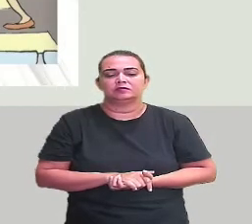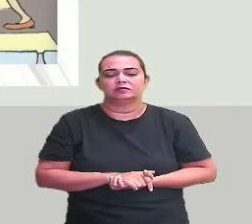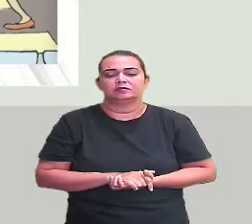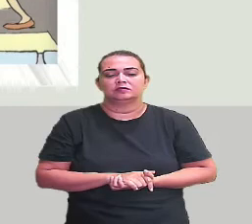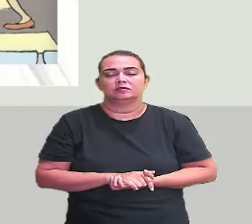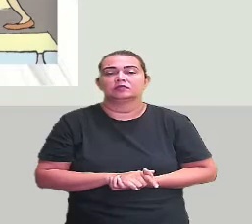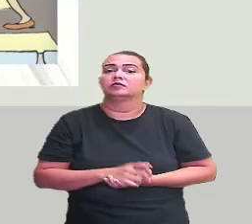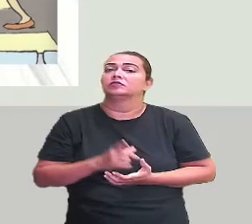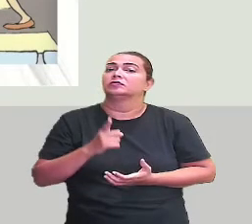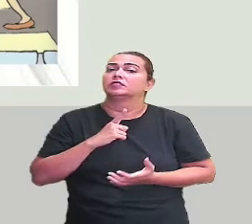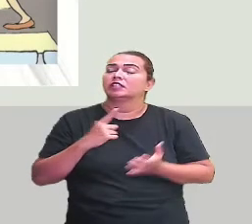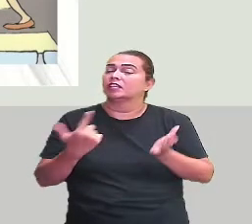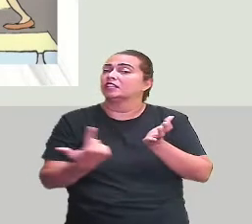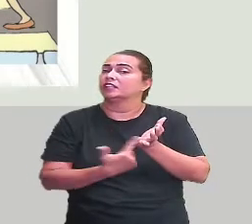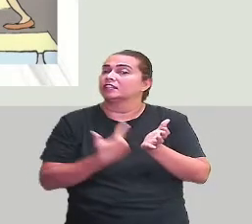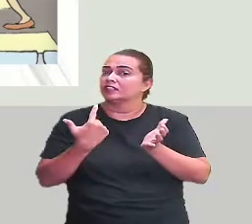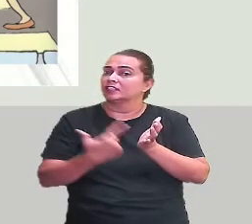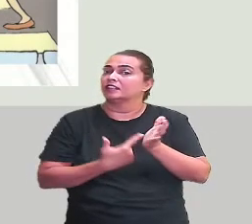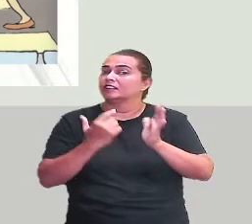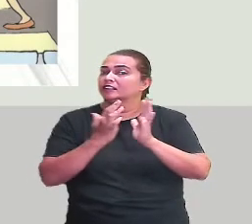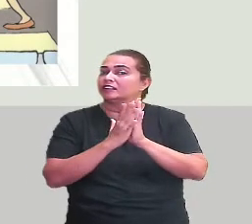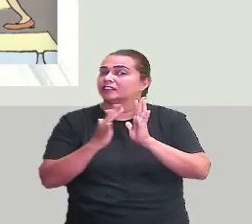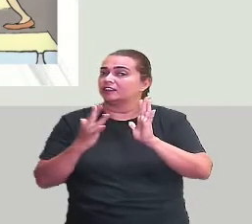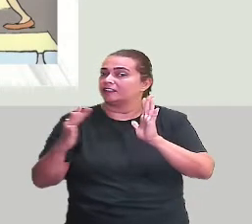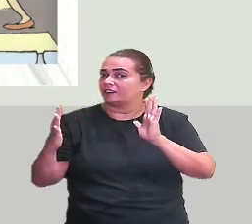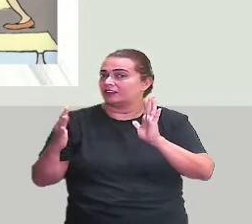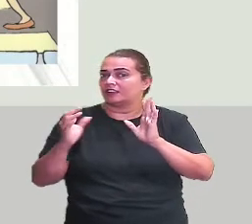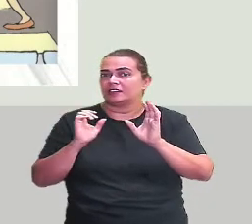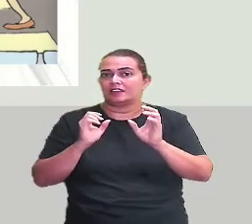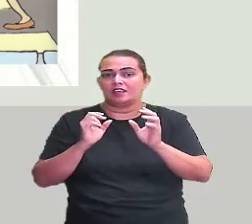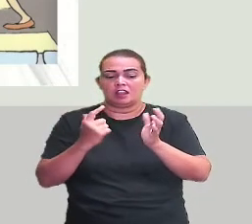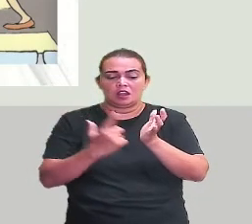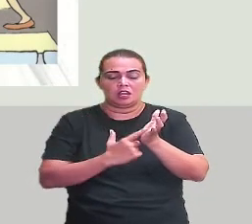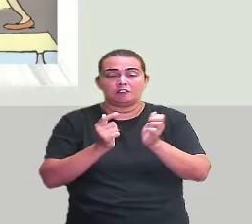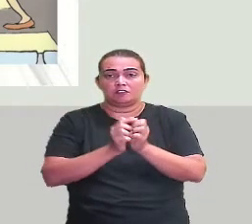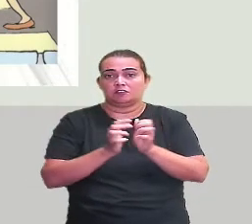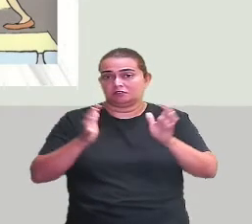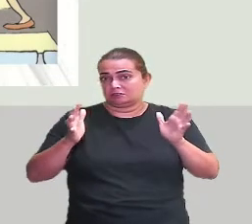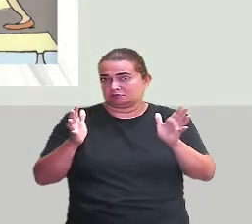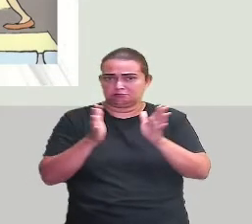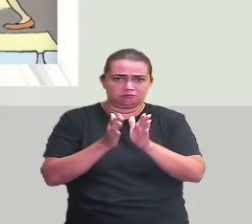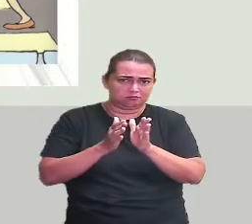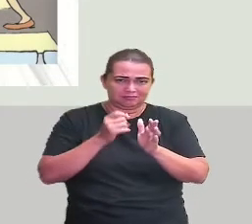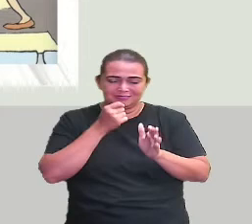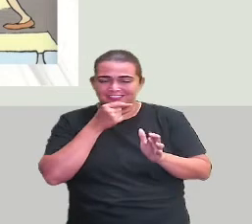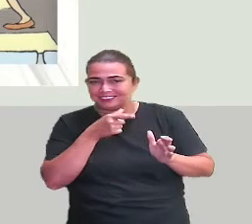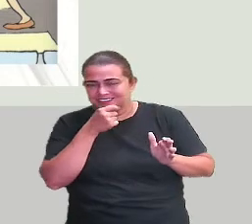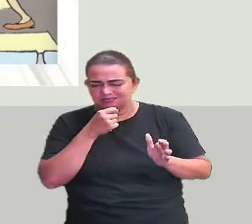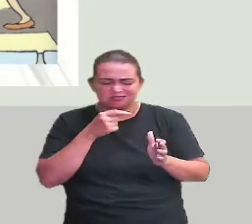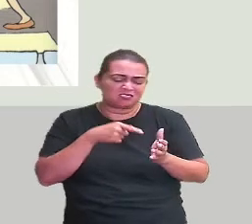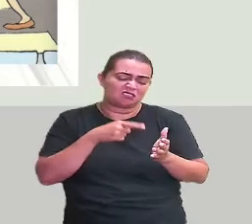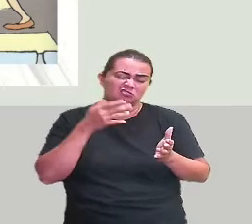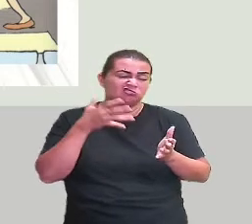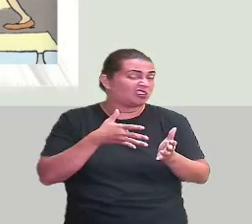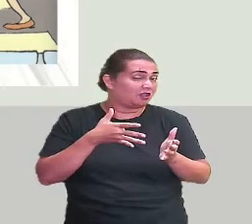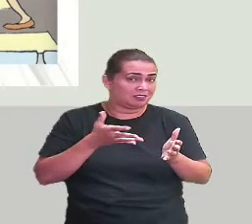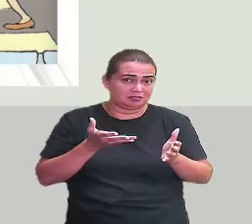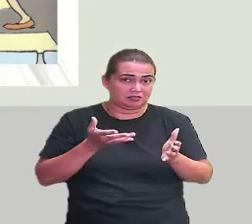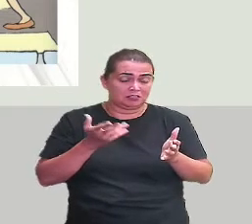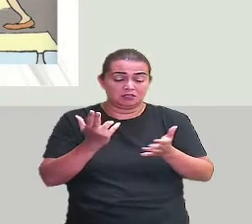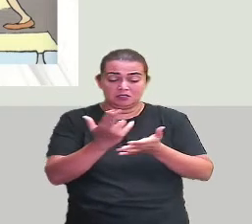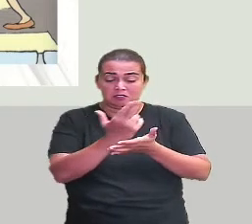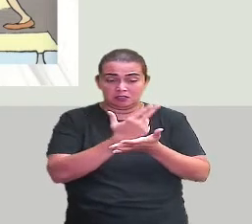Tem uma livraria, que tem livros grandes e pequenos, engraçados e sem graça, com